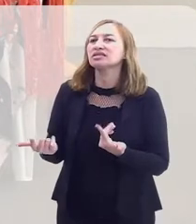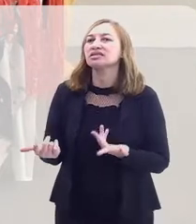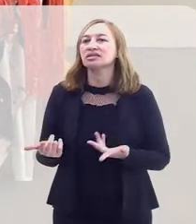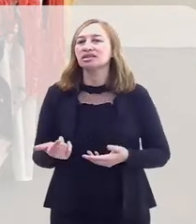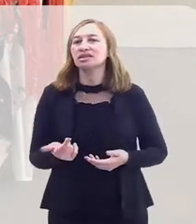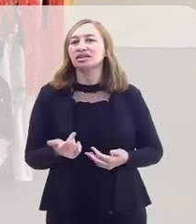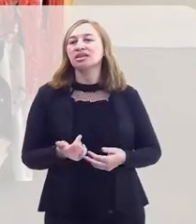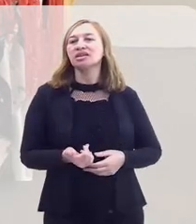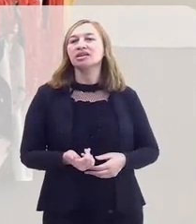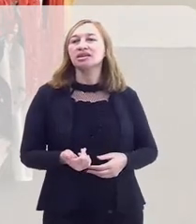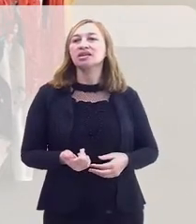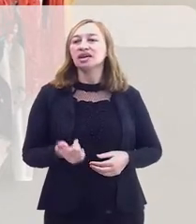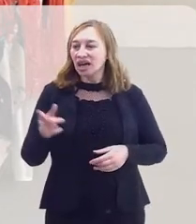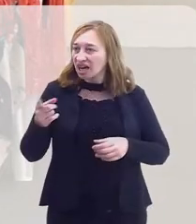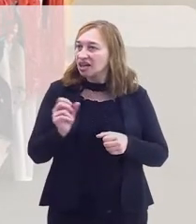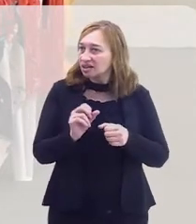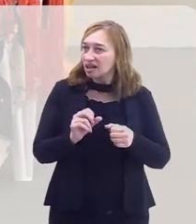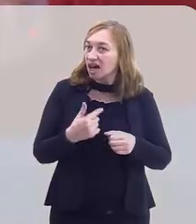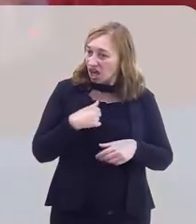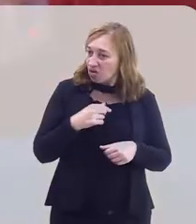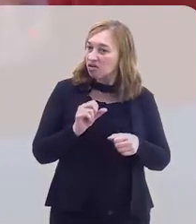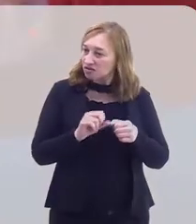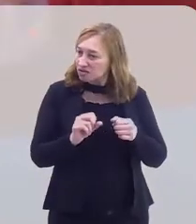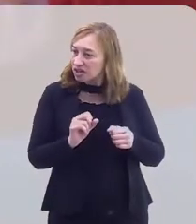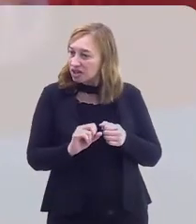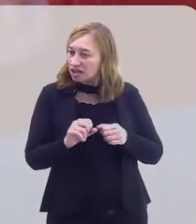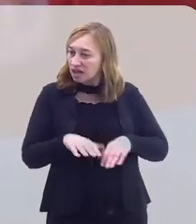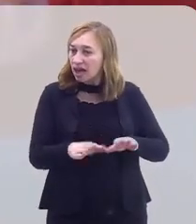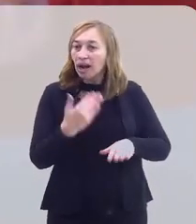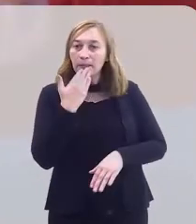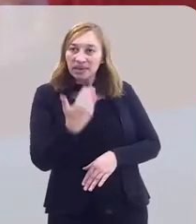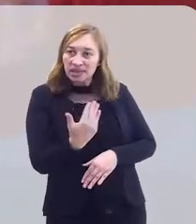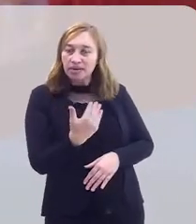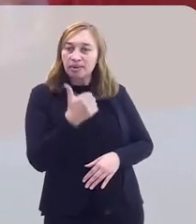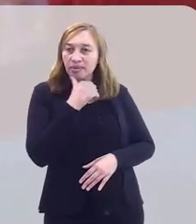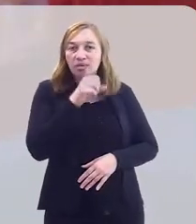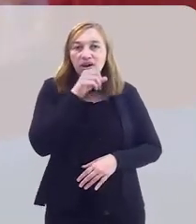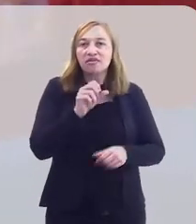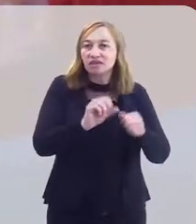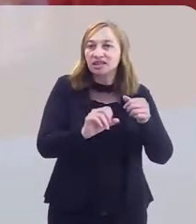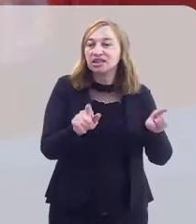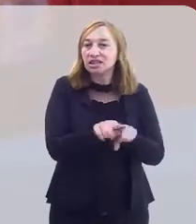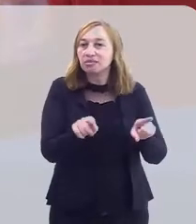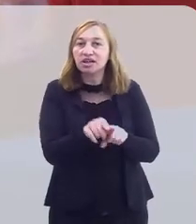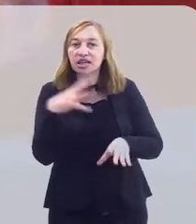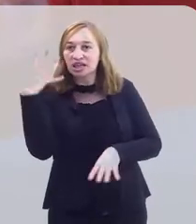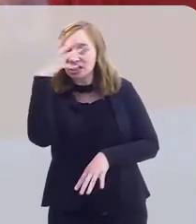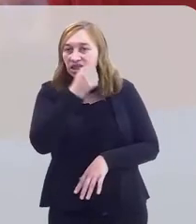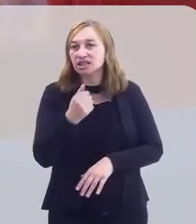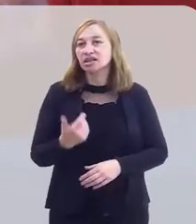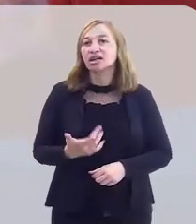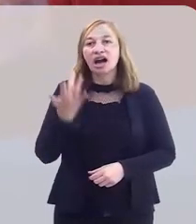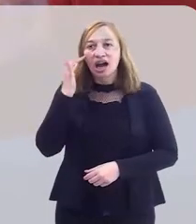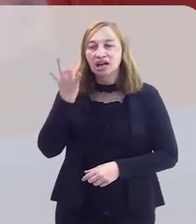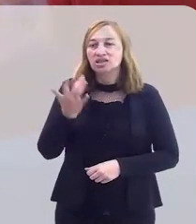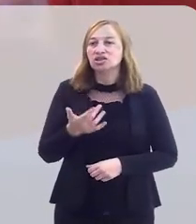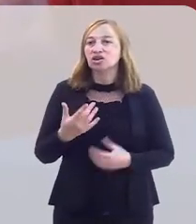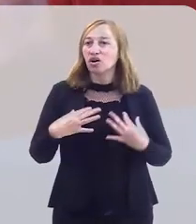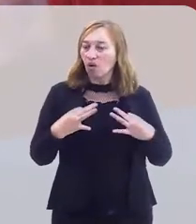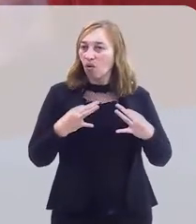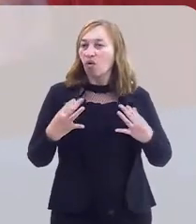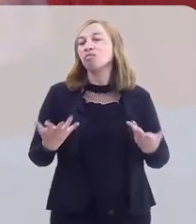Muito bonita, por sinal. Era o que confeccionei. Então, elas pediram para minha mãe fazer para elas também, que ela achava muito bonita.